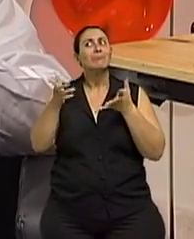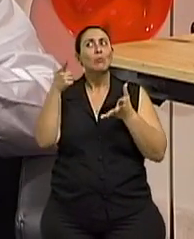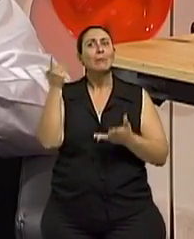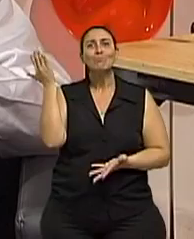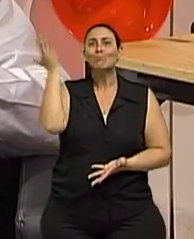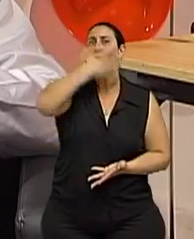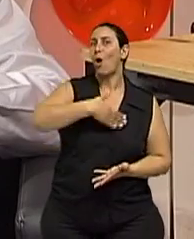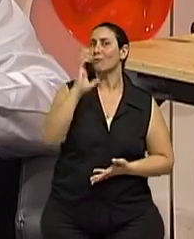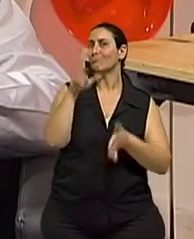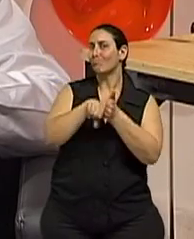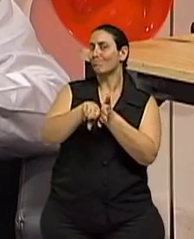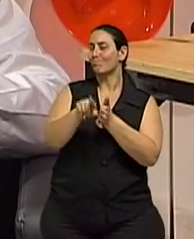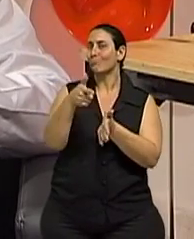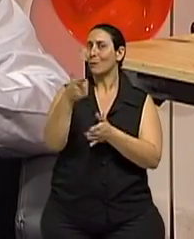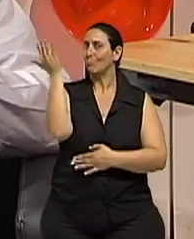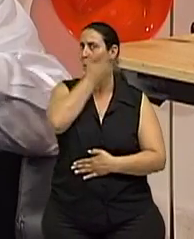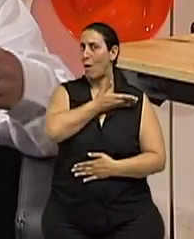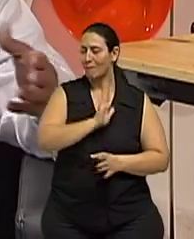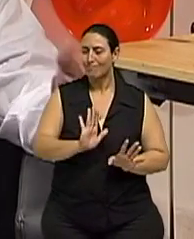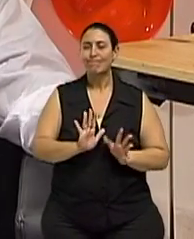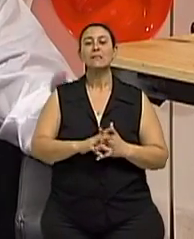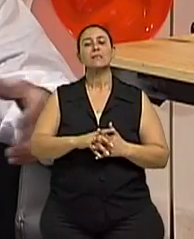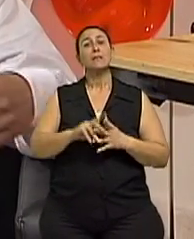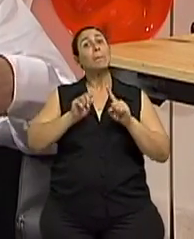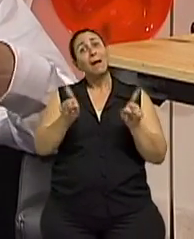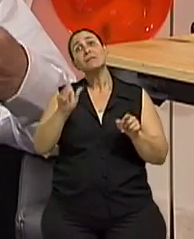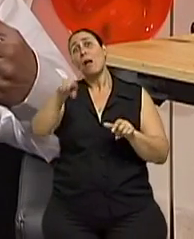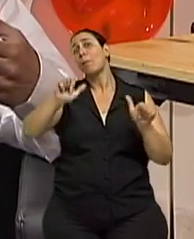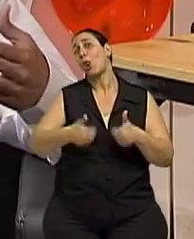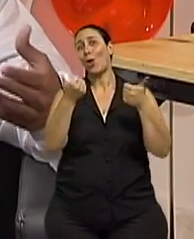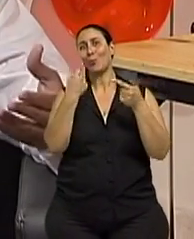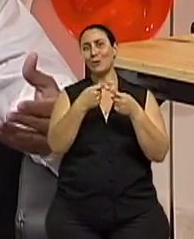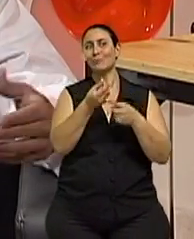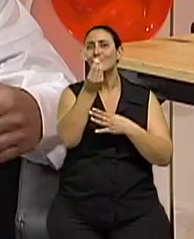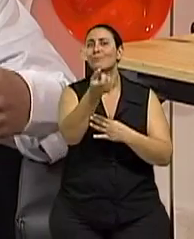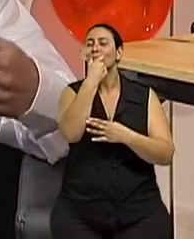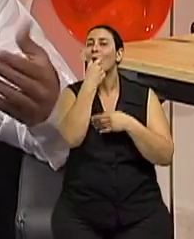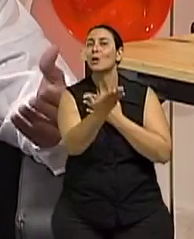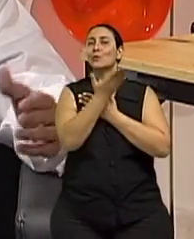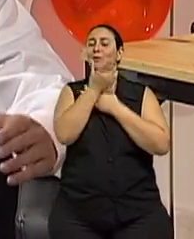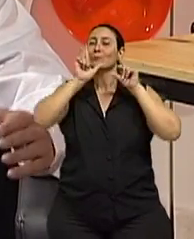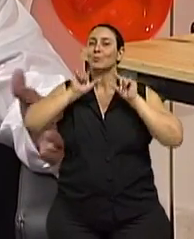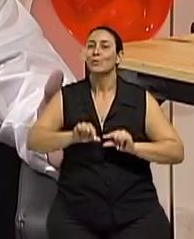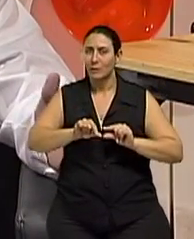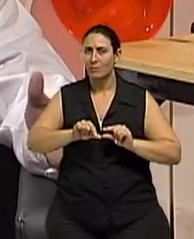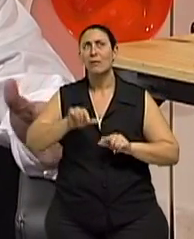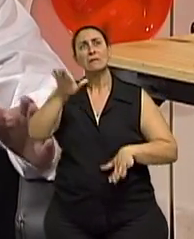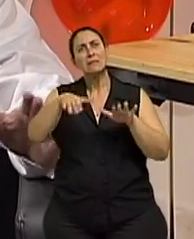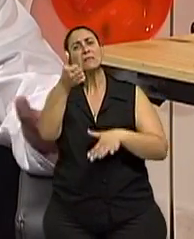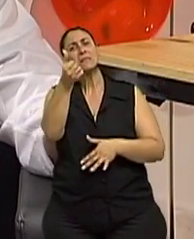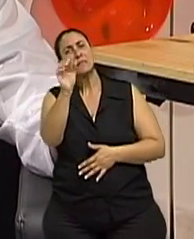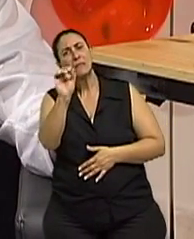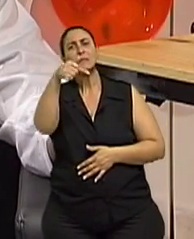clara que vão melhorar. Mas são a única opção, são a única tentativa. Até 60, 70%